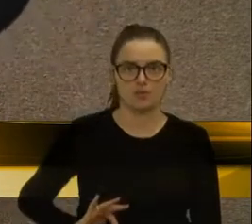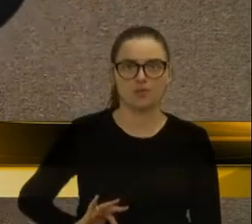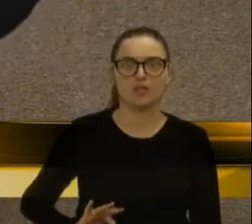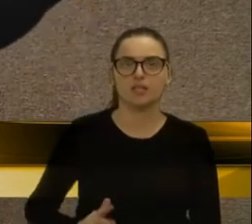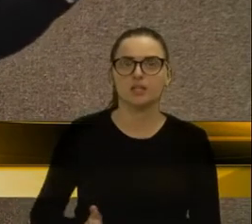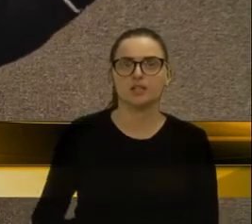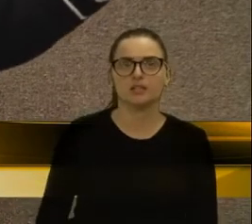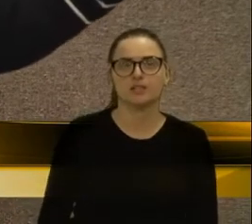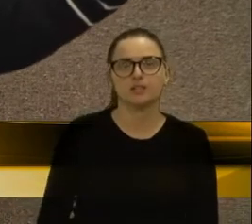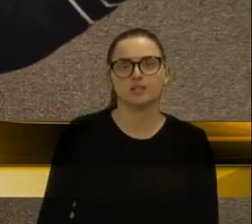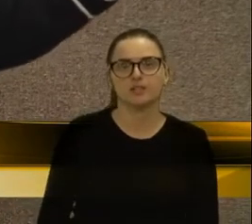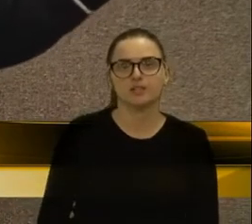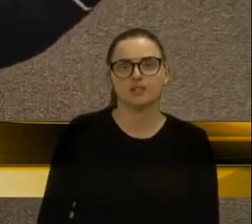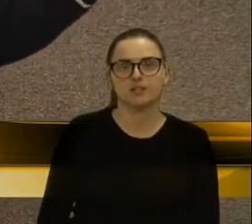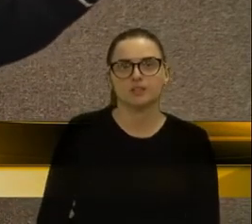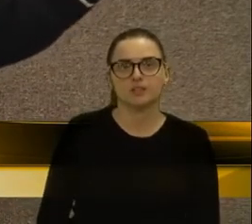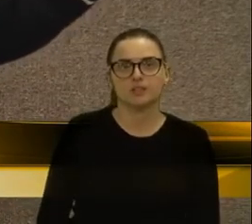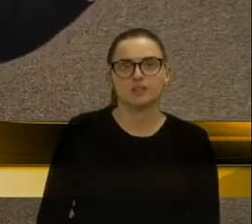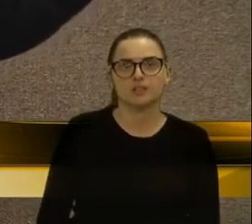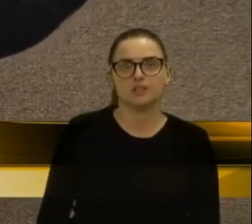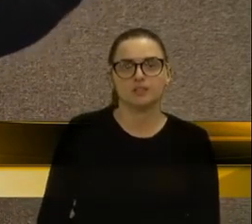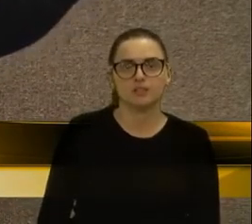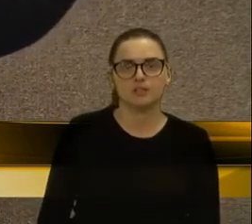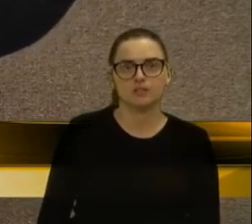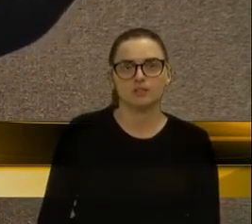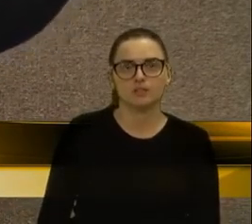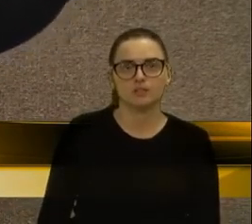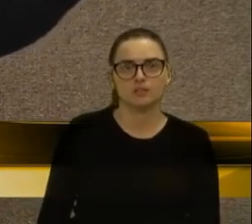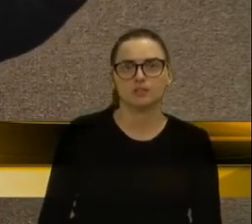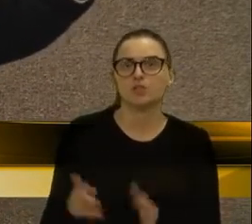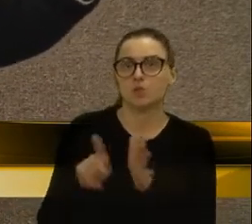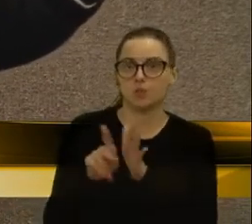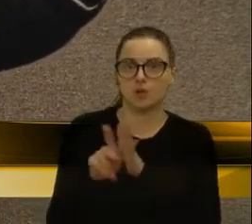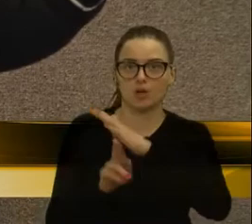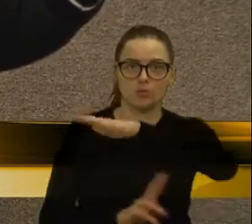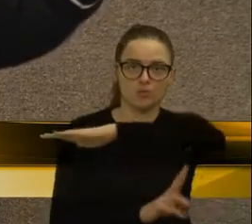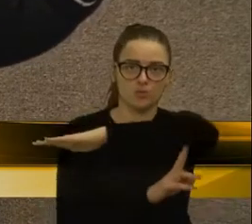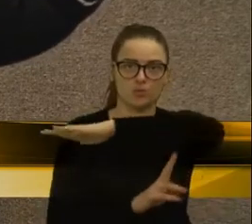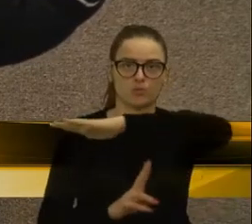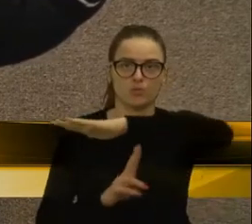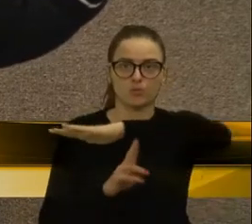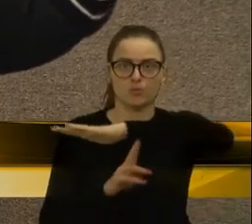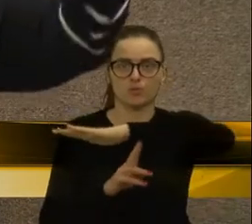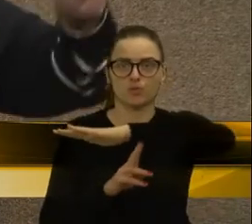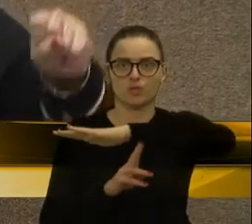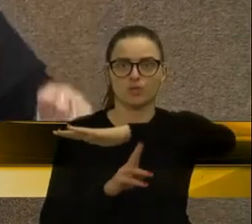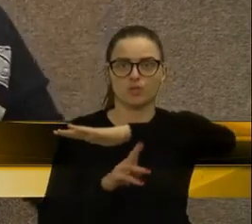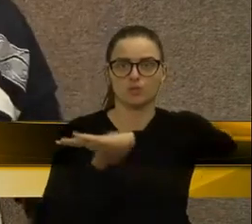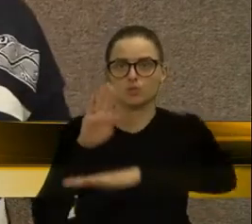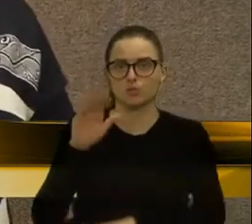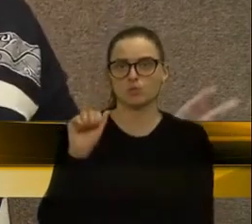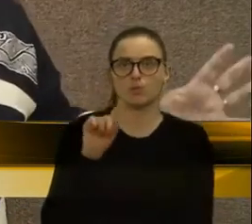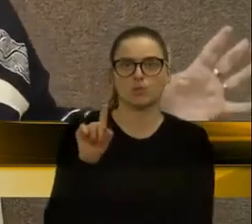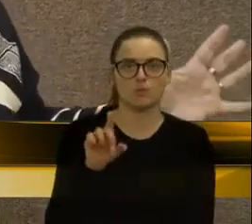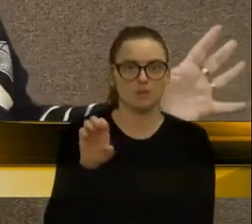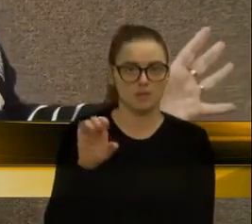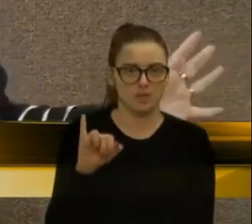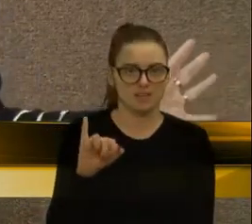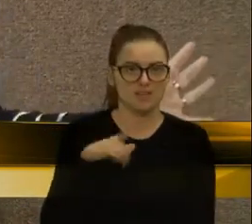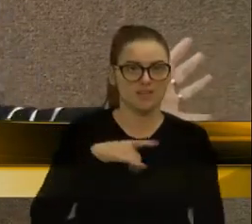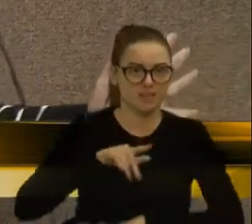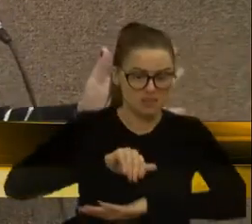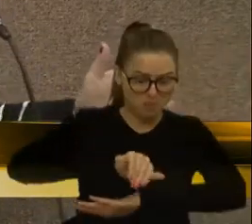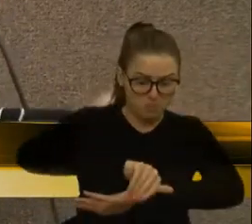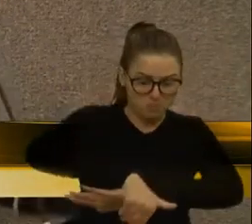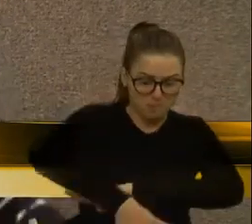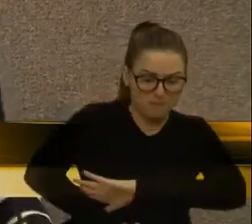aqui no próprio viaduto ali do Bazei, tem um buraco